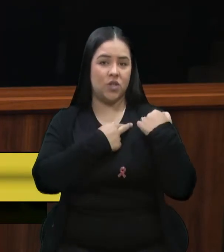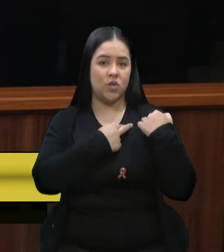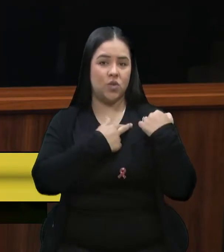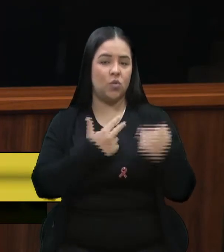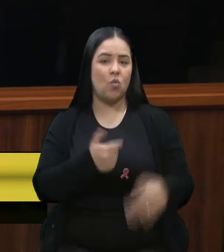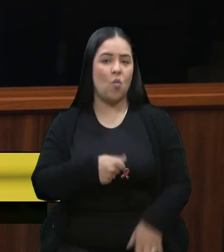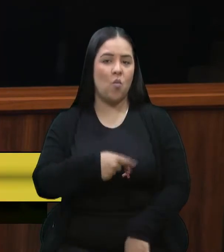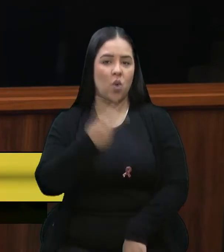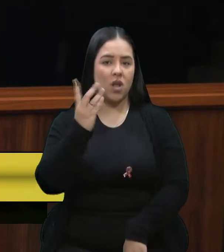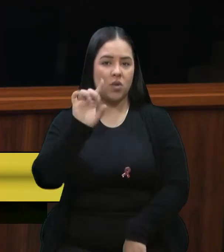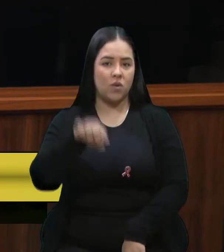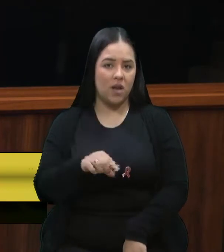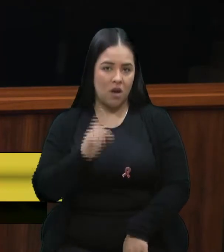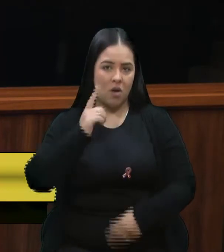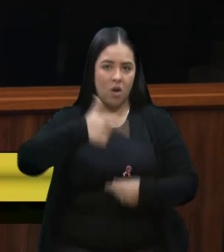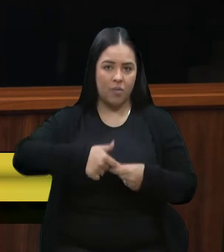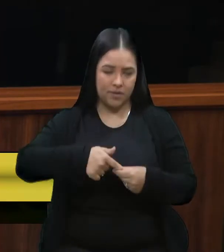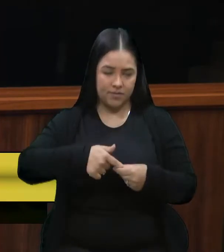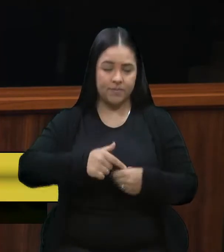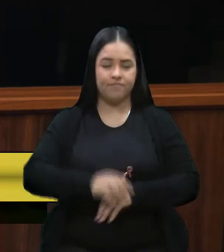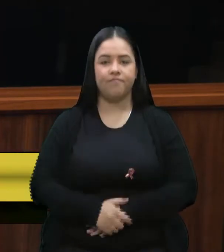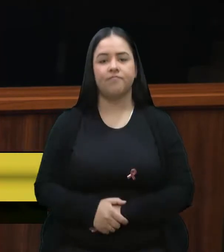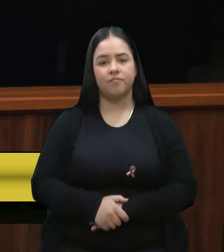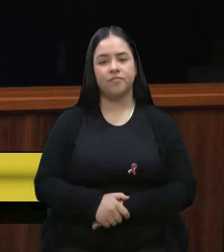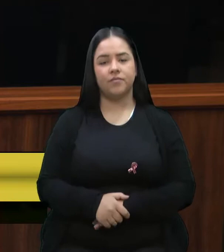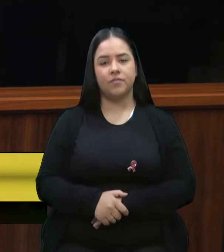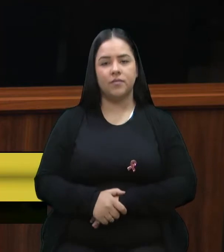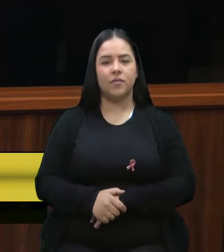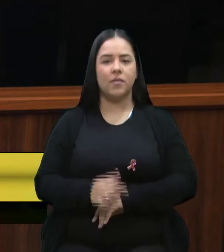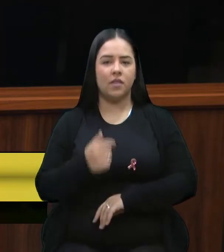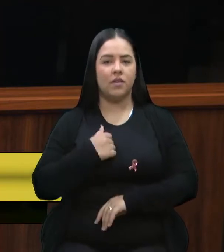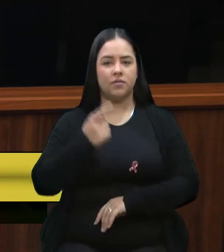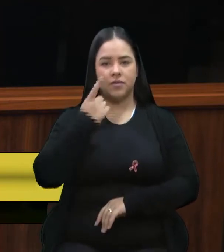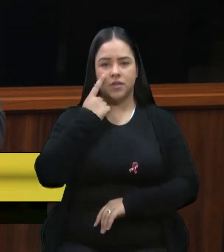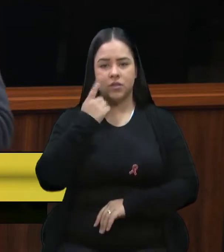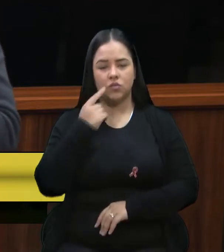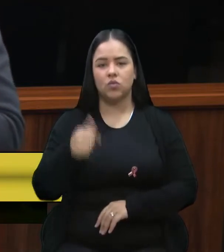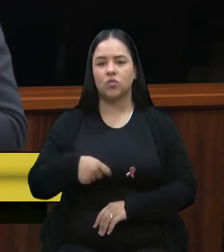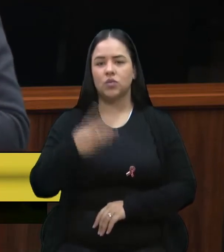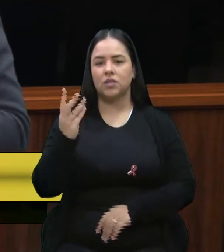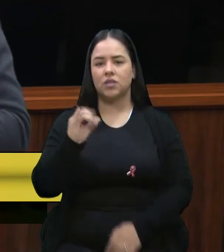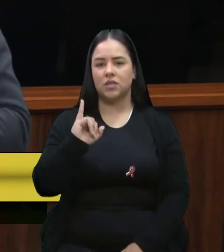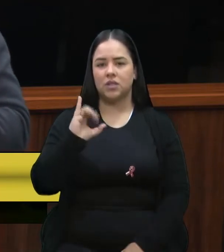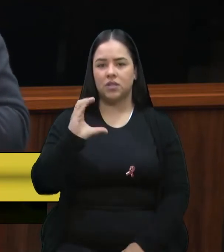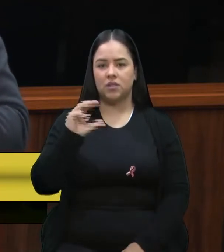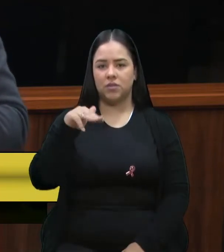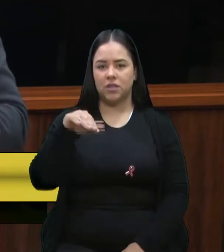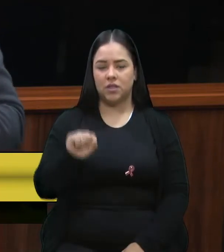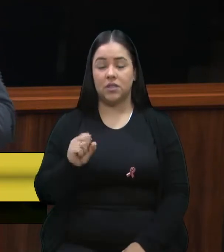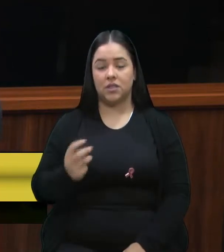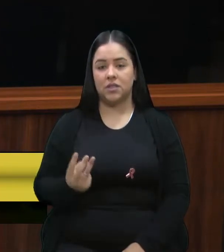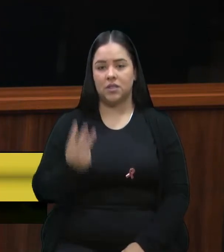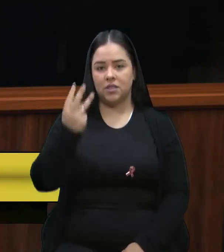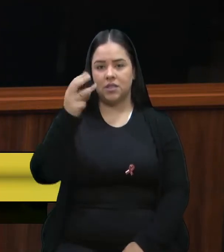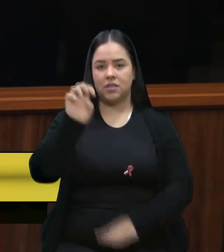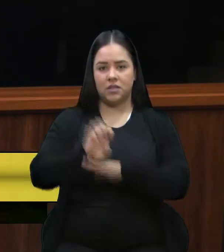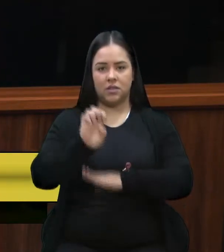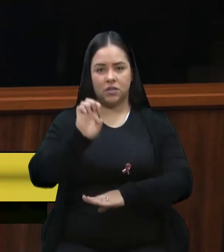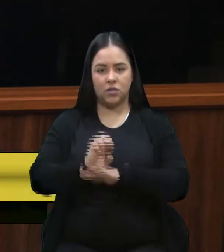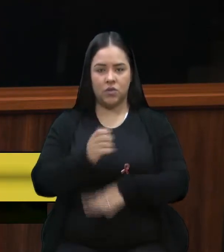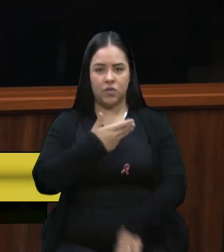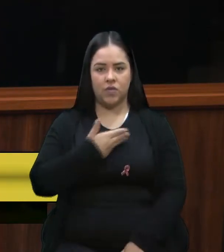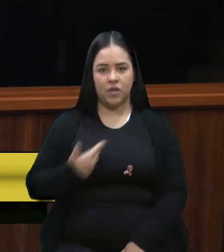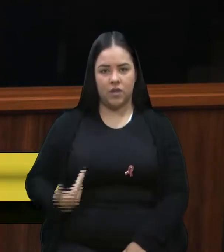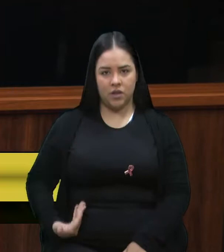essa. E aí eu peguei aqui o preço do ICMS de três estados, governados por